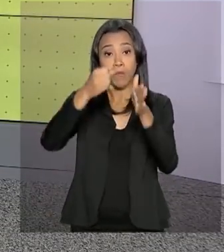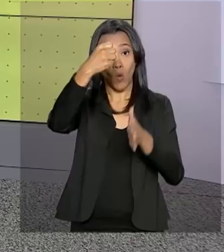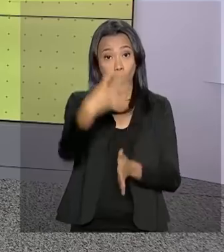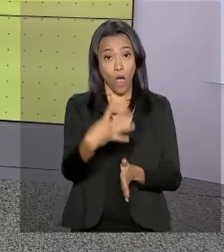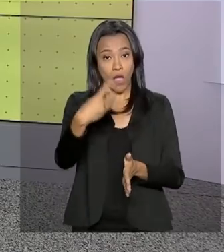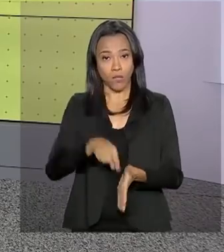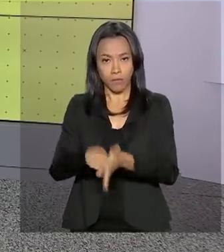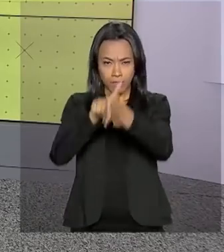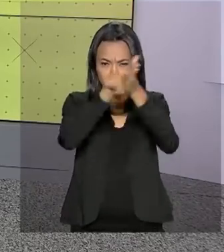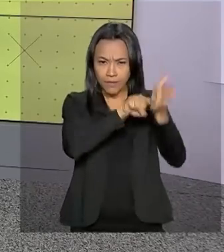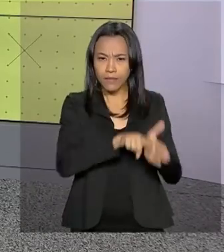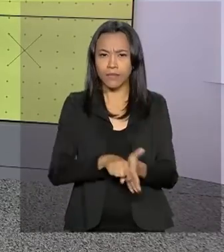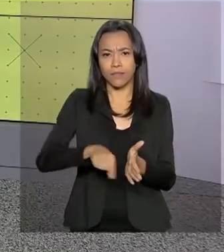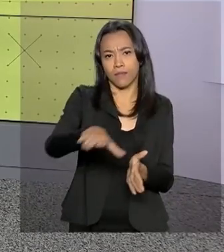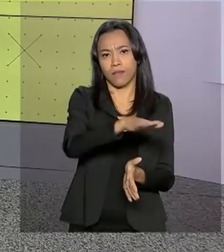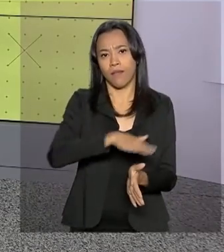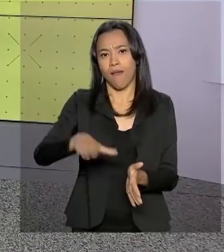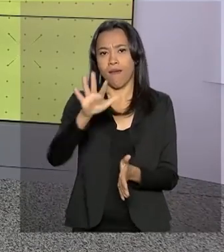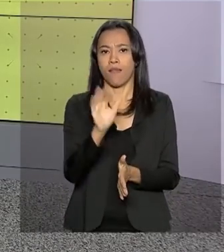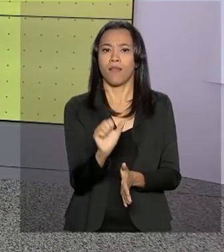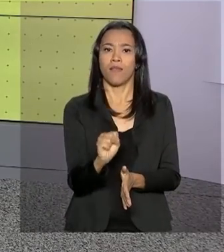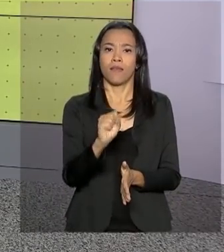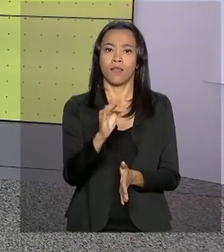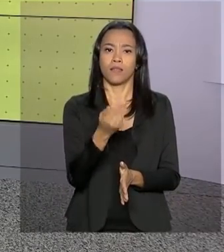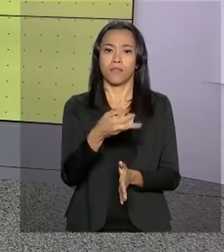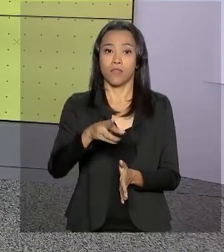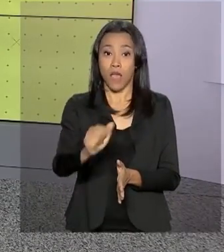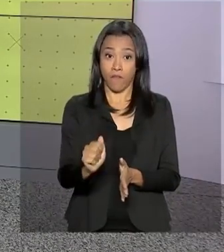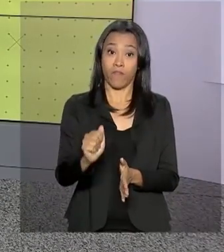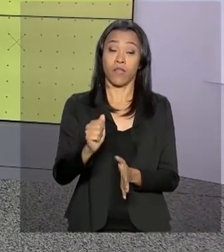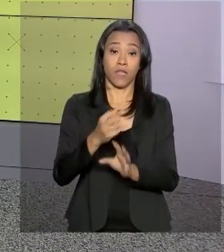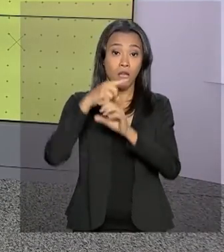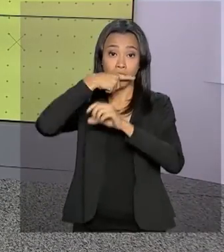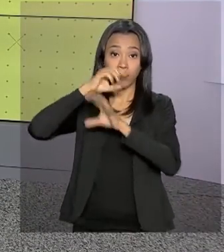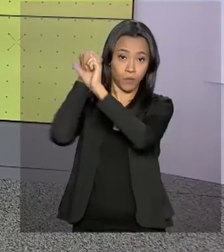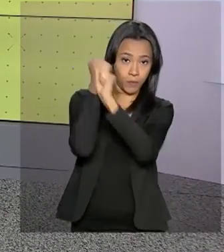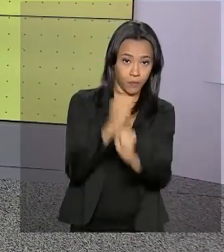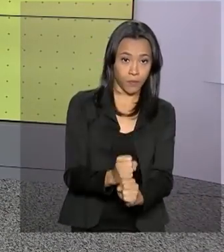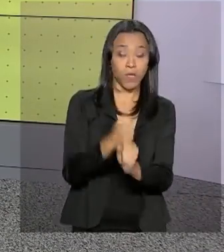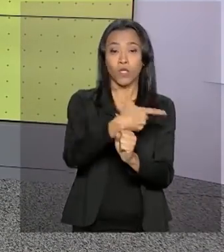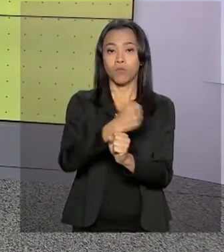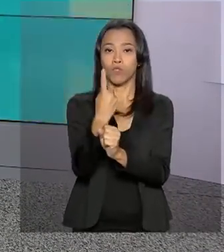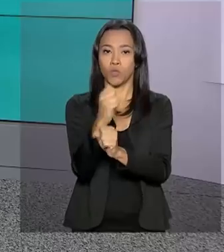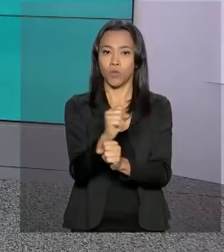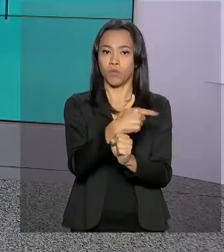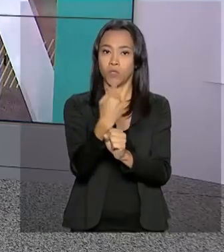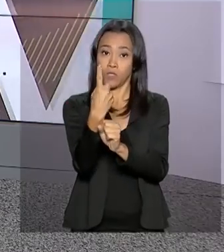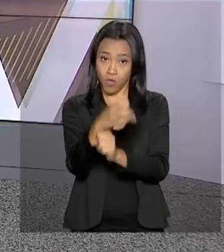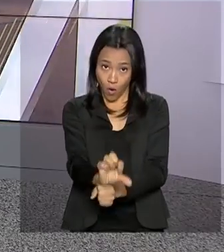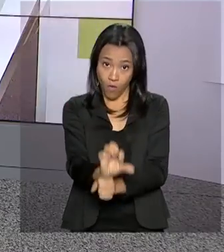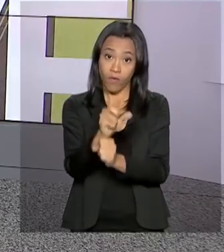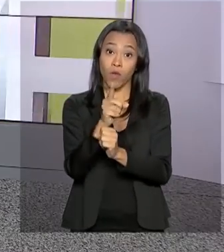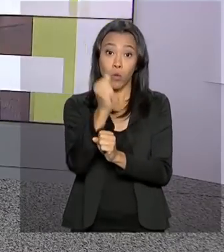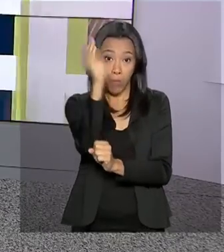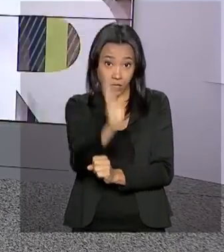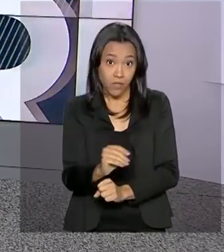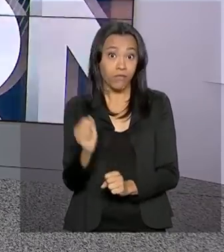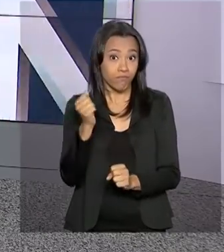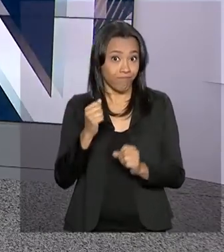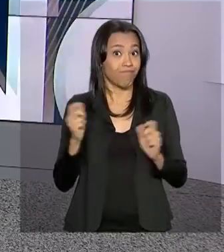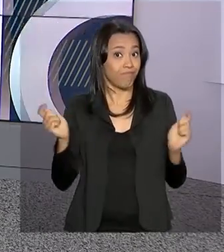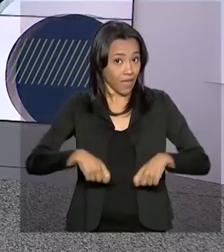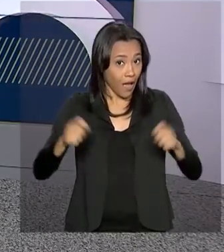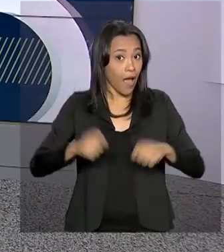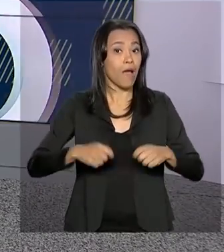quarto levantamento da safra da cana-de-açúcar 2018-2019 mostra que o Brasil deve alcançar uma produção total de